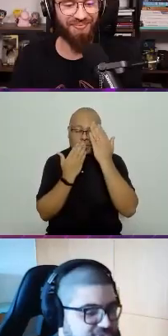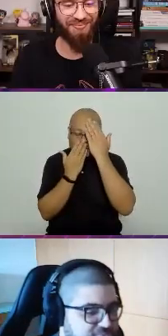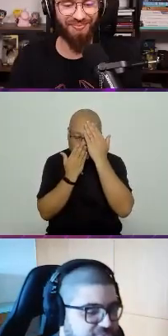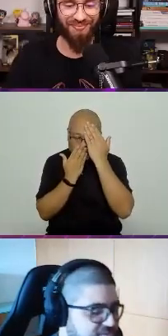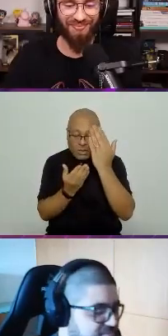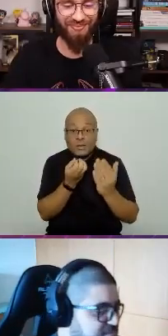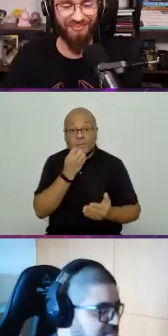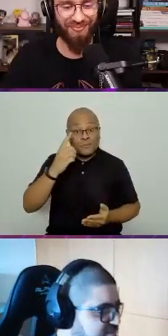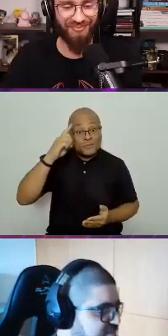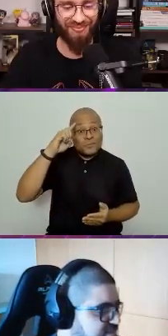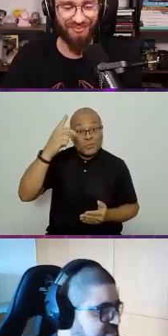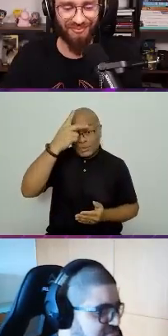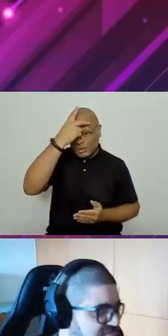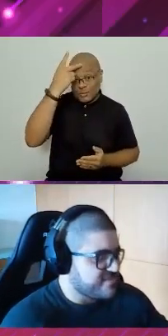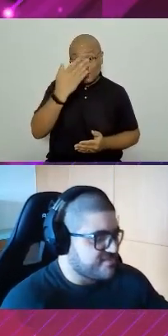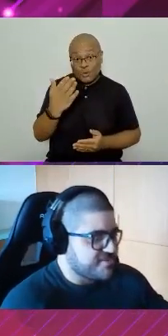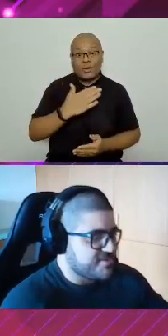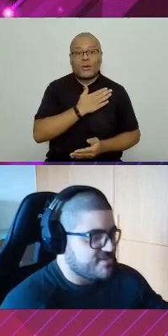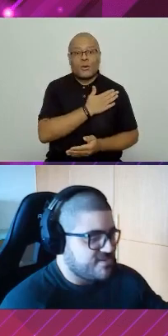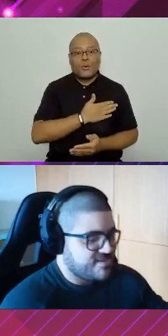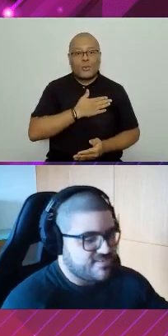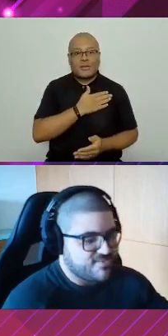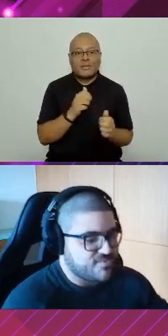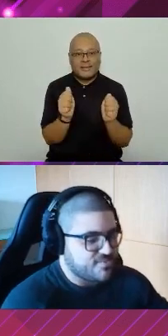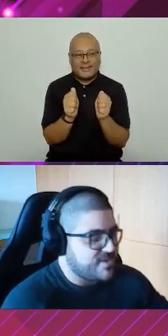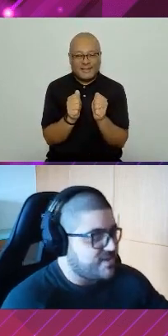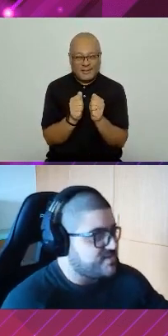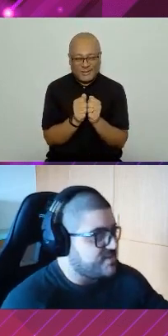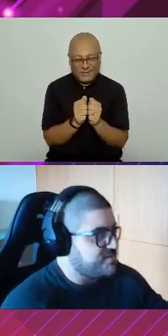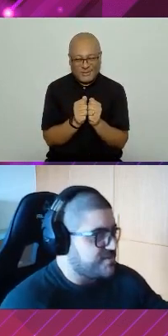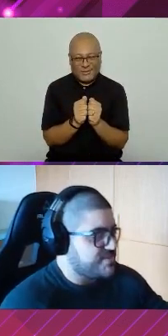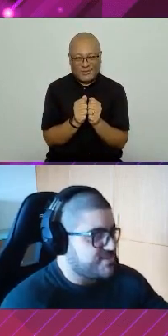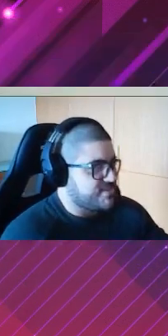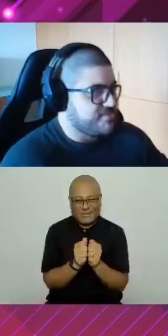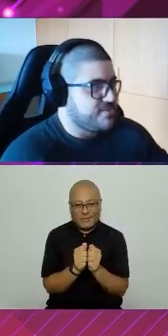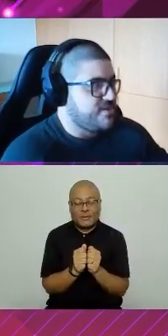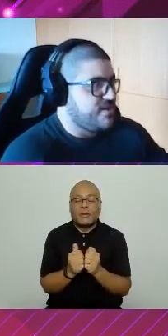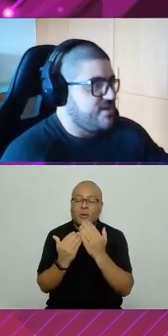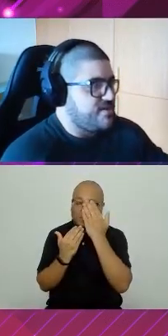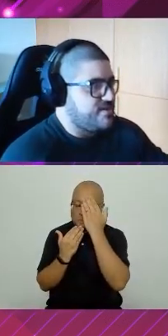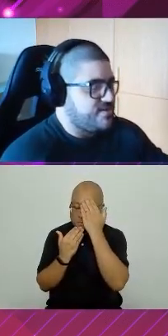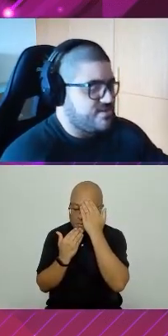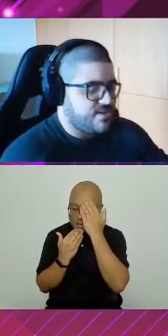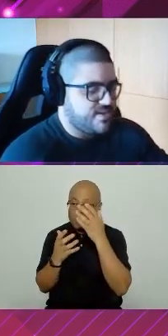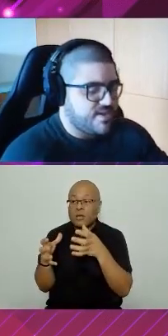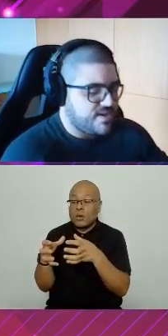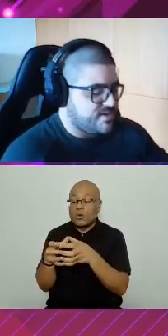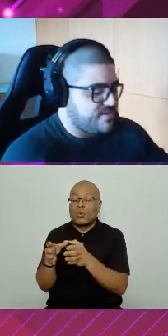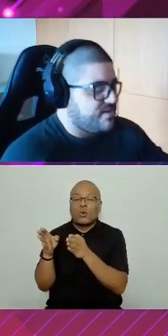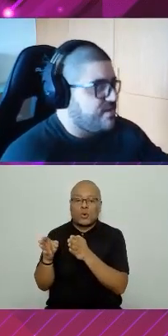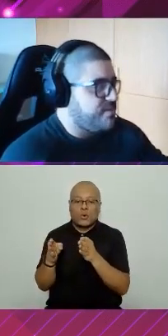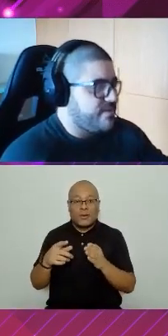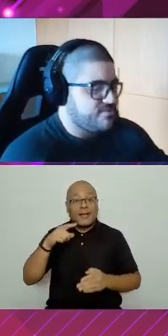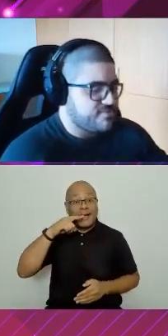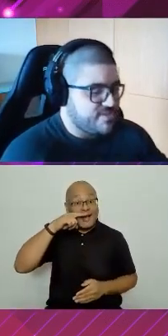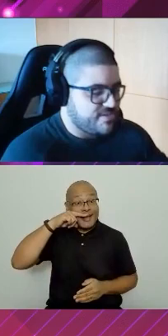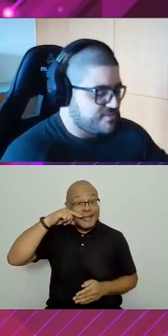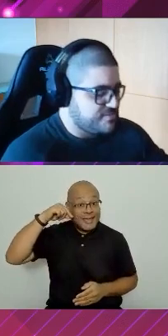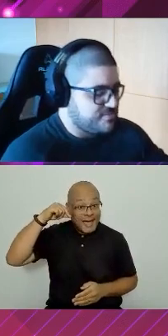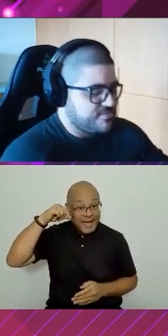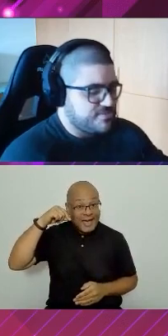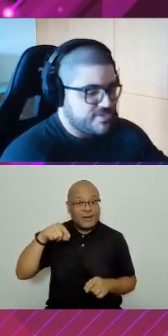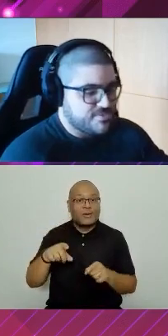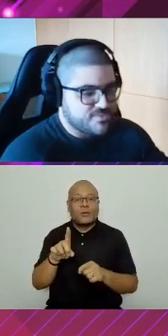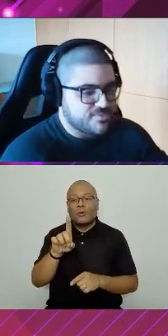Bom dia pessoal, é um prazer estar aqui com vocês hoje, quero agradecer a todo mundo da organização, a Yara, a Maíra, o